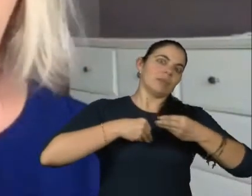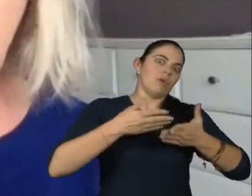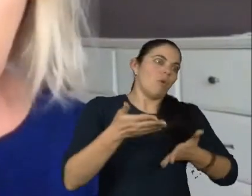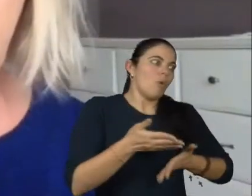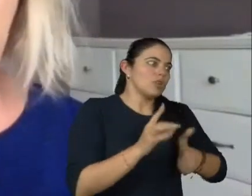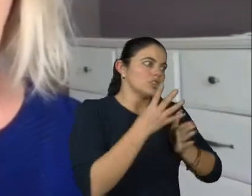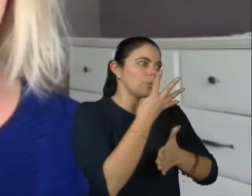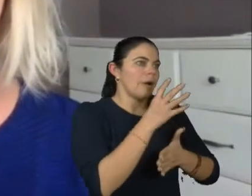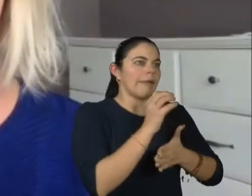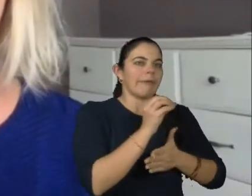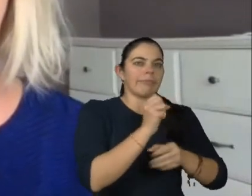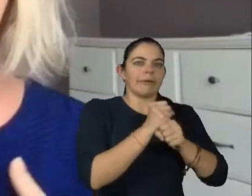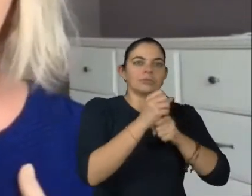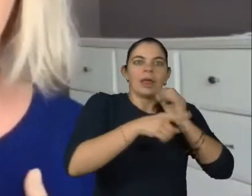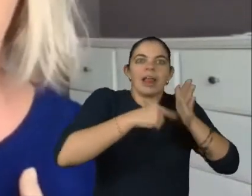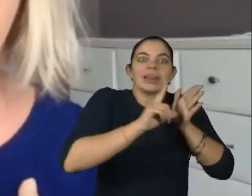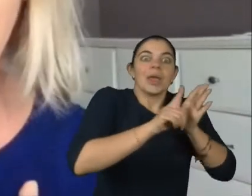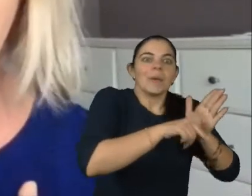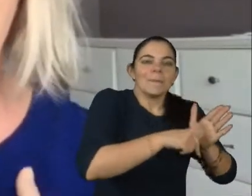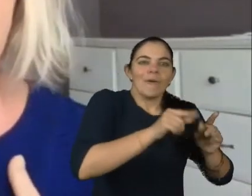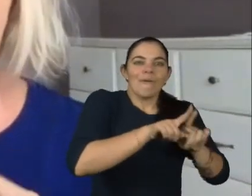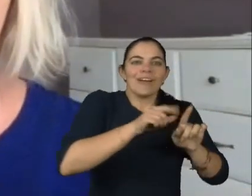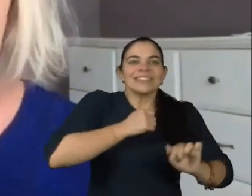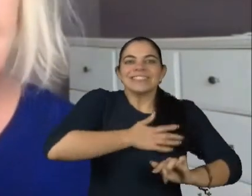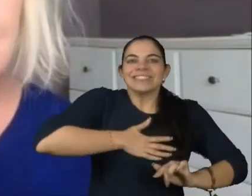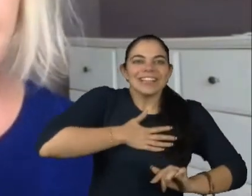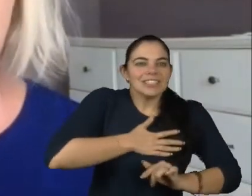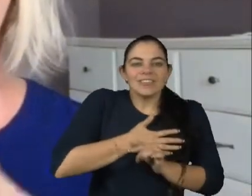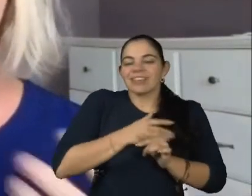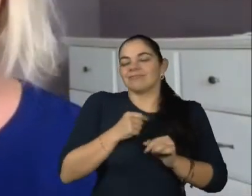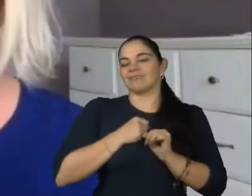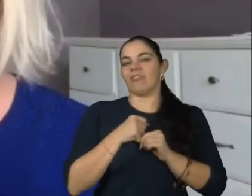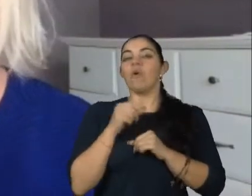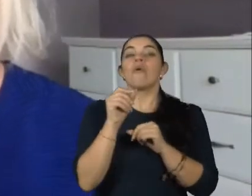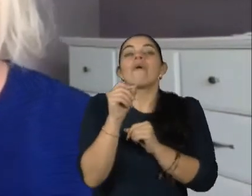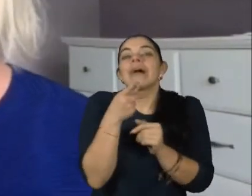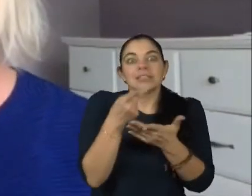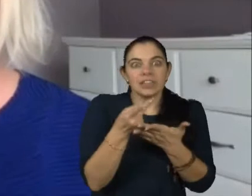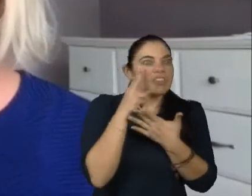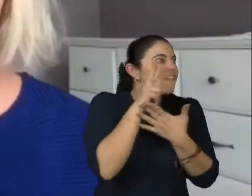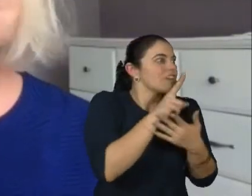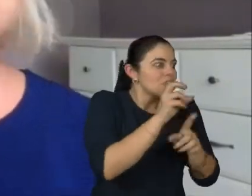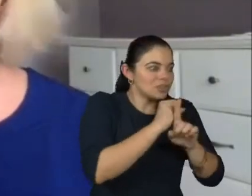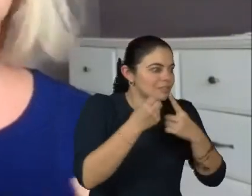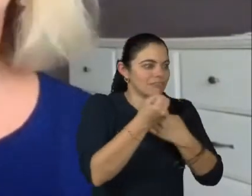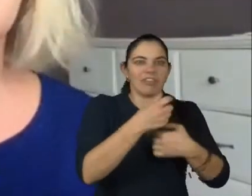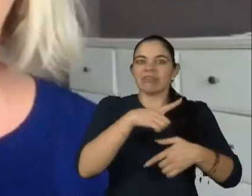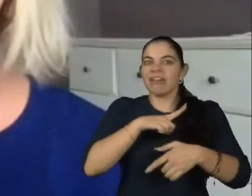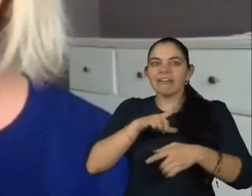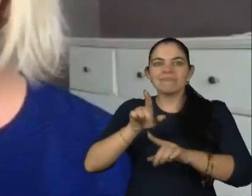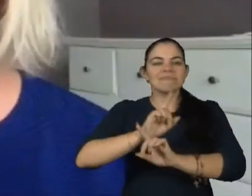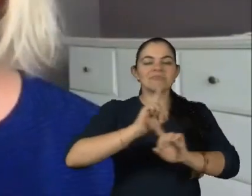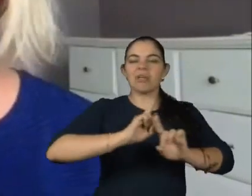anos depois, estamos satisfeitos com a representatividade, estamos satisfeitos com o que a sociedade tem? Não,